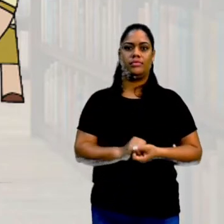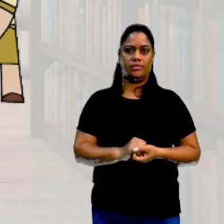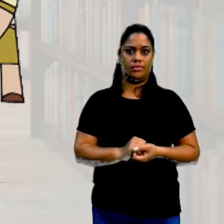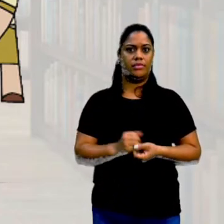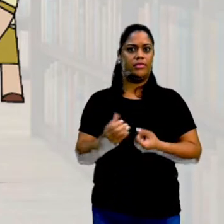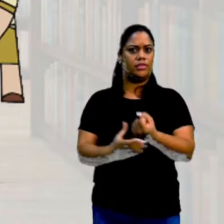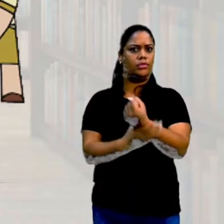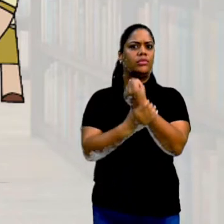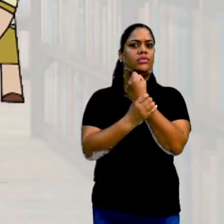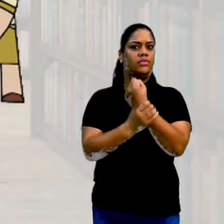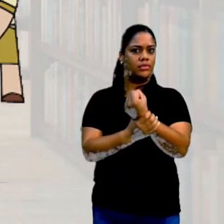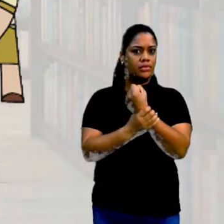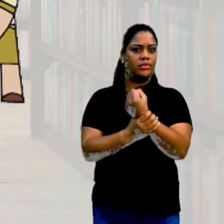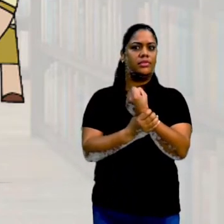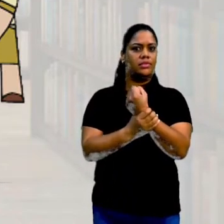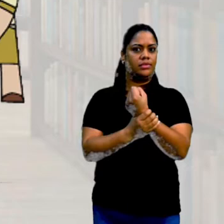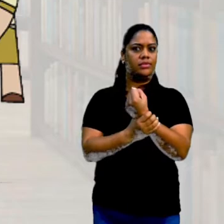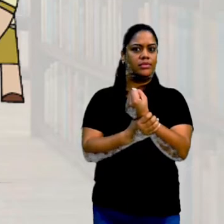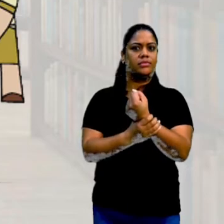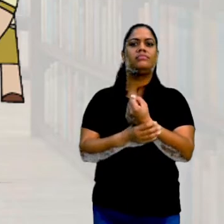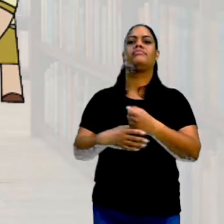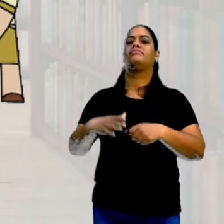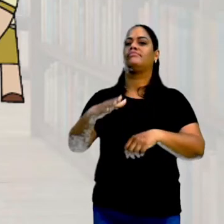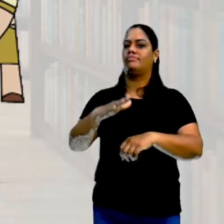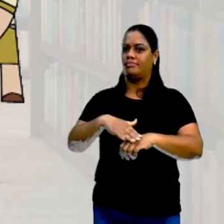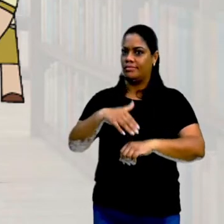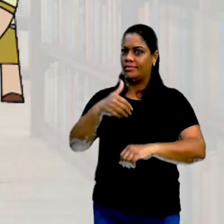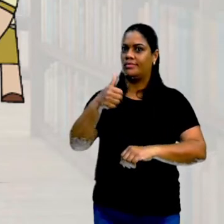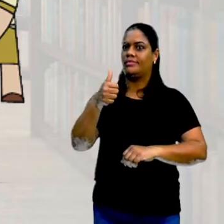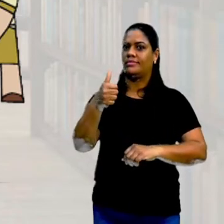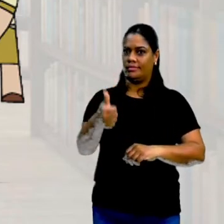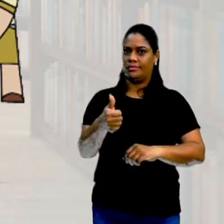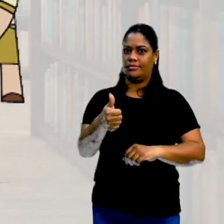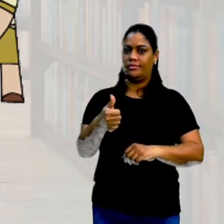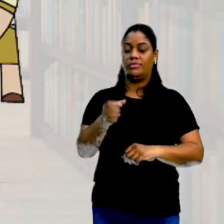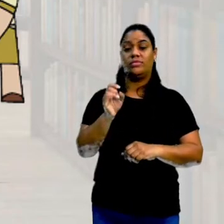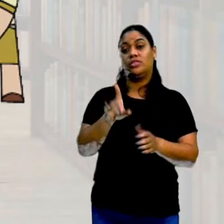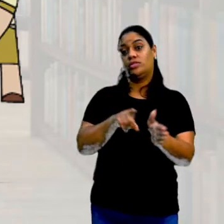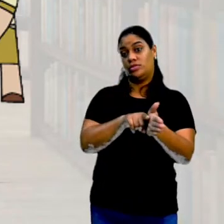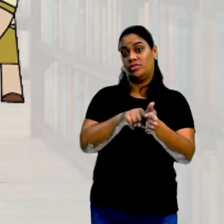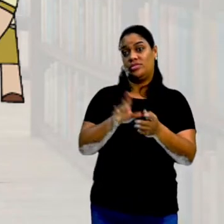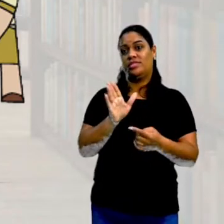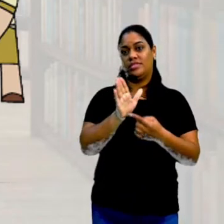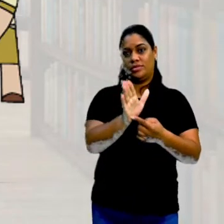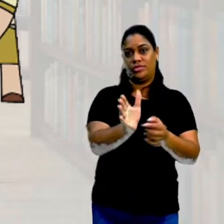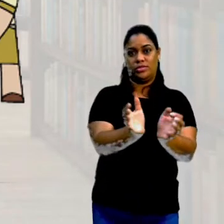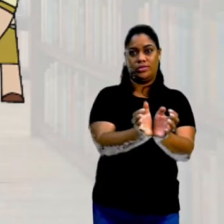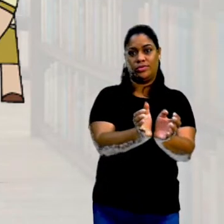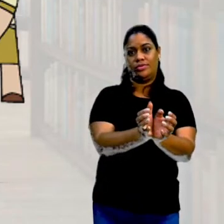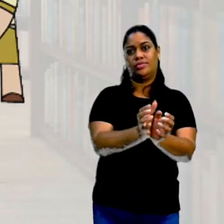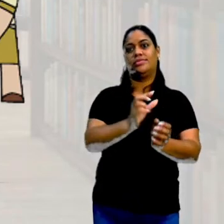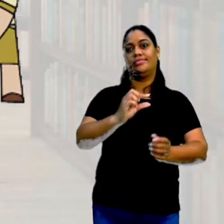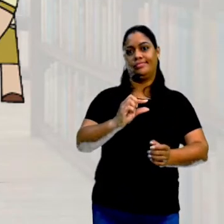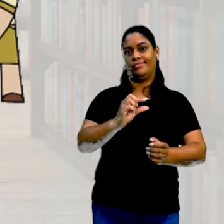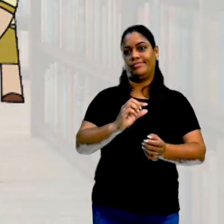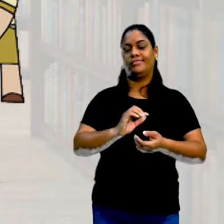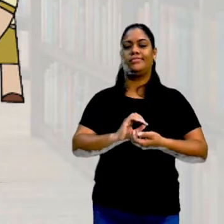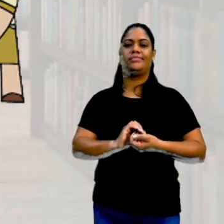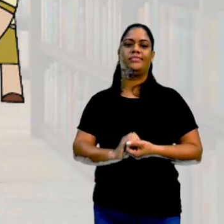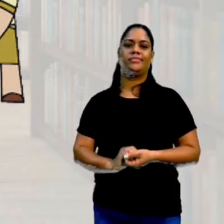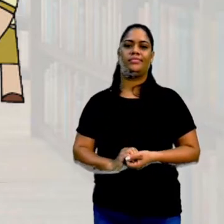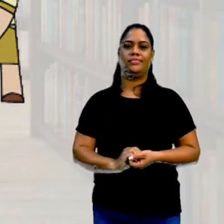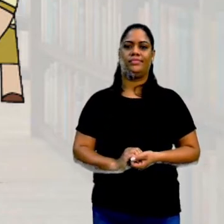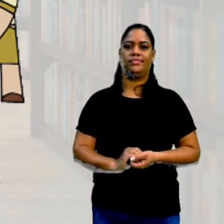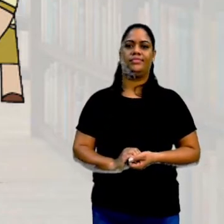confiabilidade das informações dela é muito maior do que uma pesquisa censitária, porque você está coletando a informação de